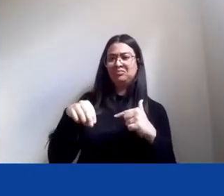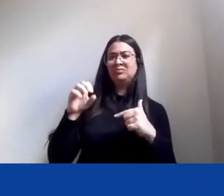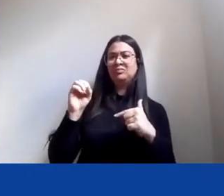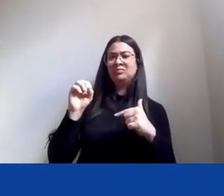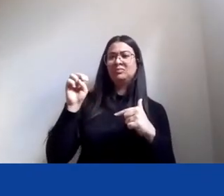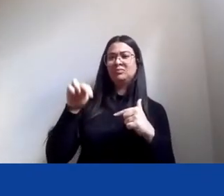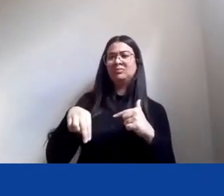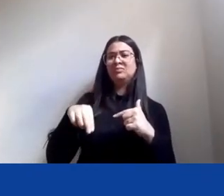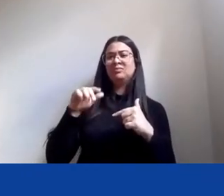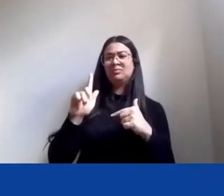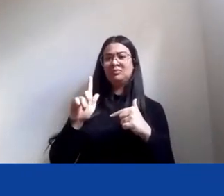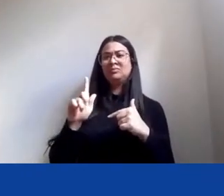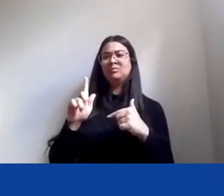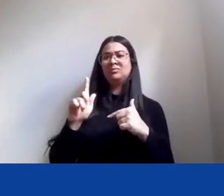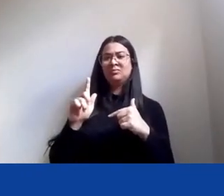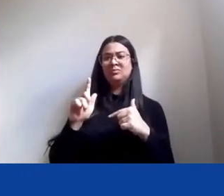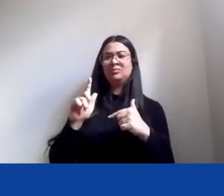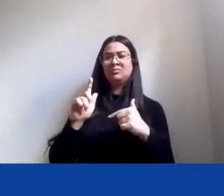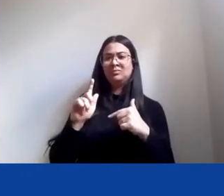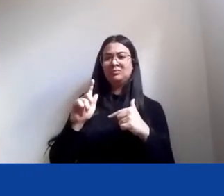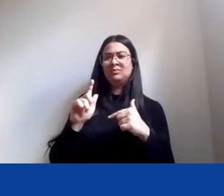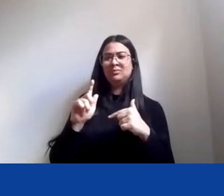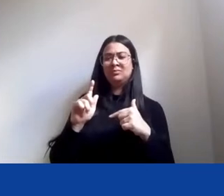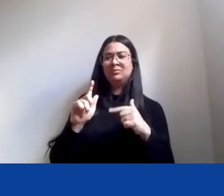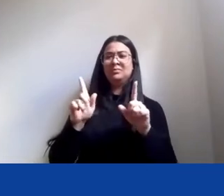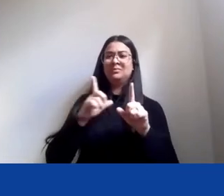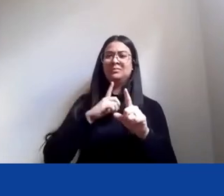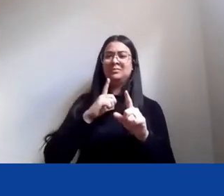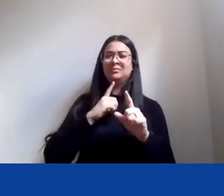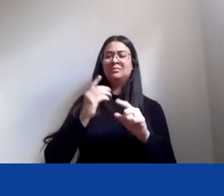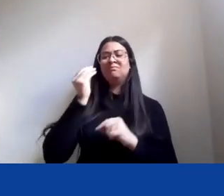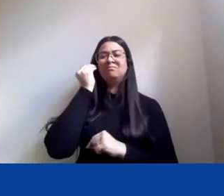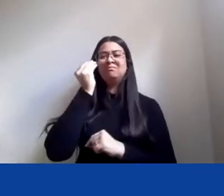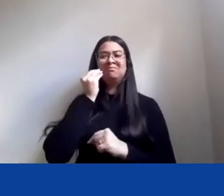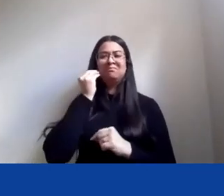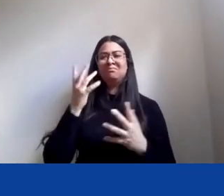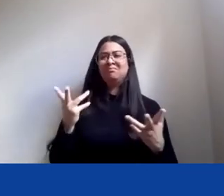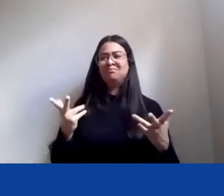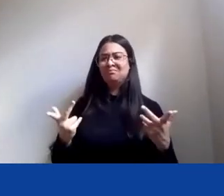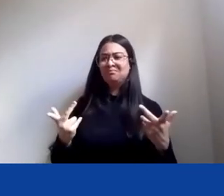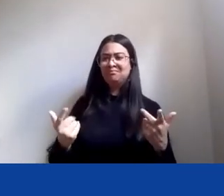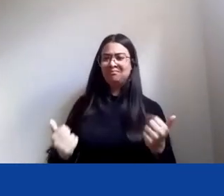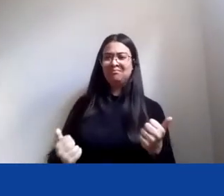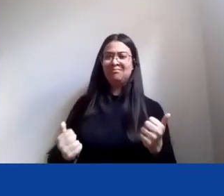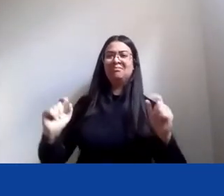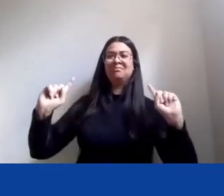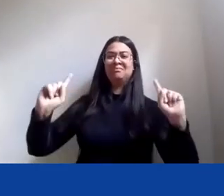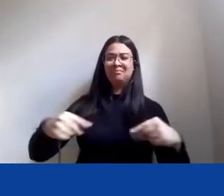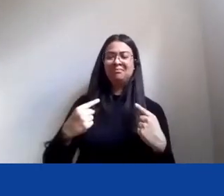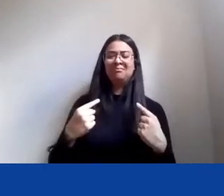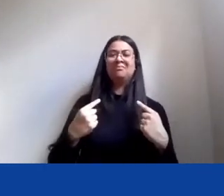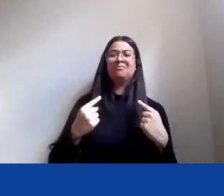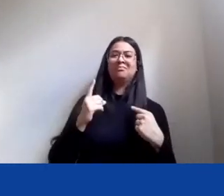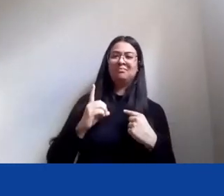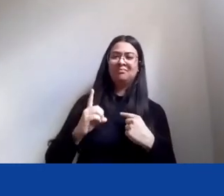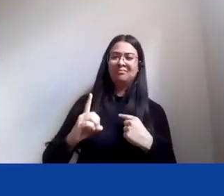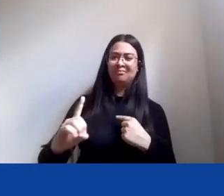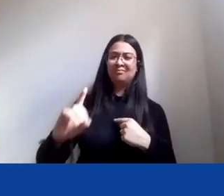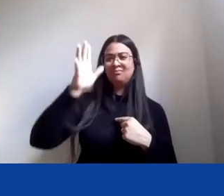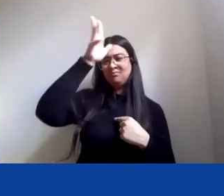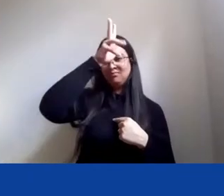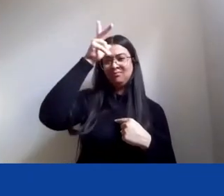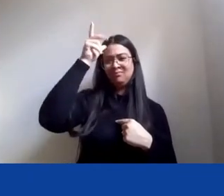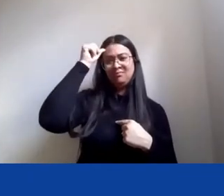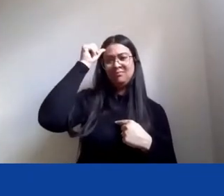em ONGs, tem uma experiência vastíssima na defesa dos direitos dos povos amazônicos, enfim,